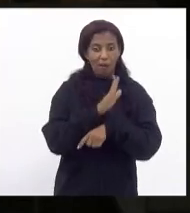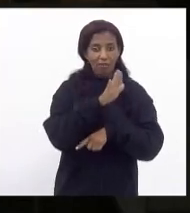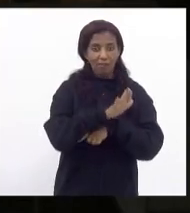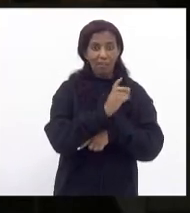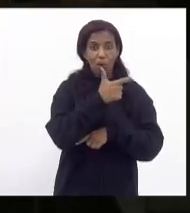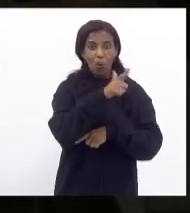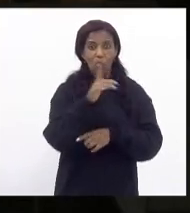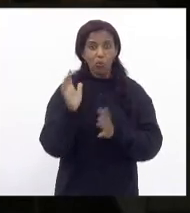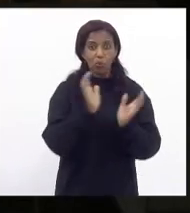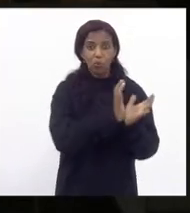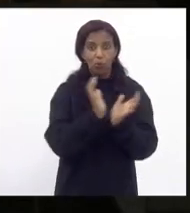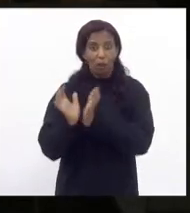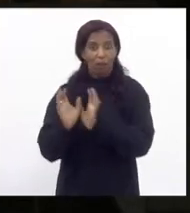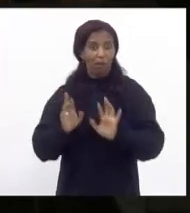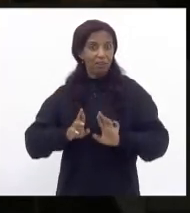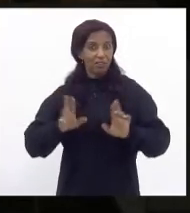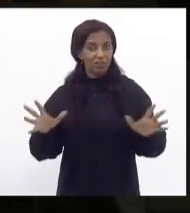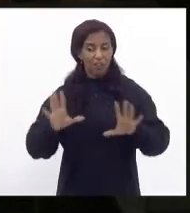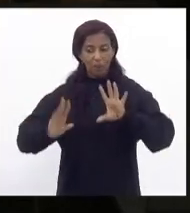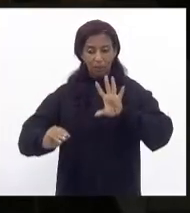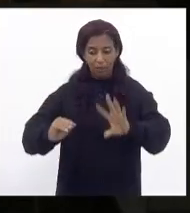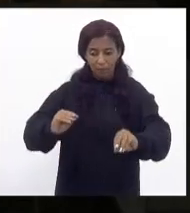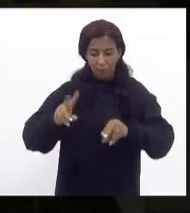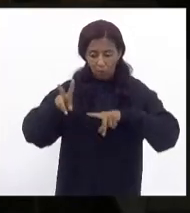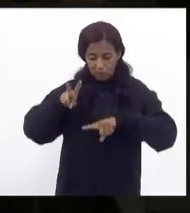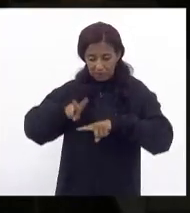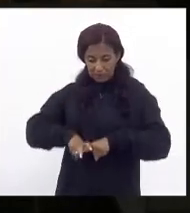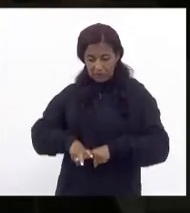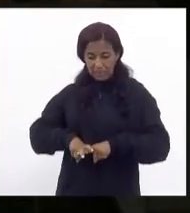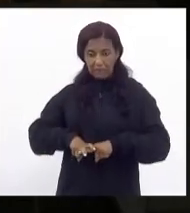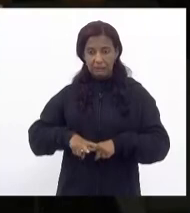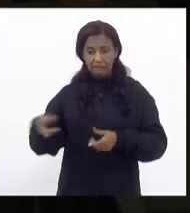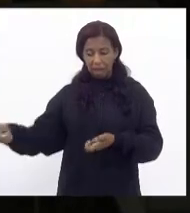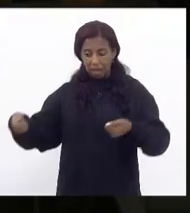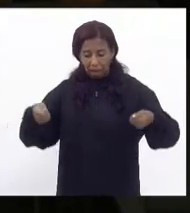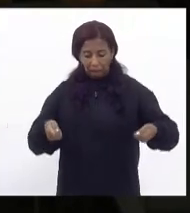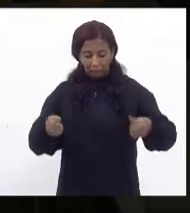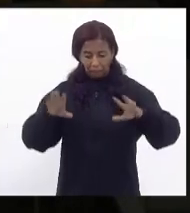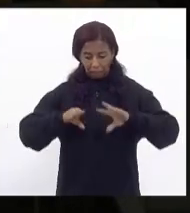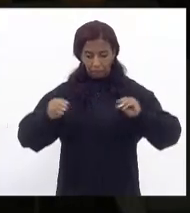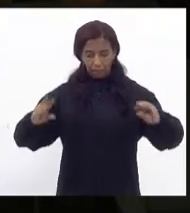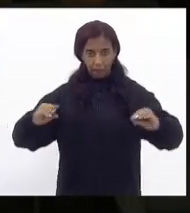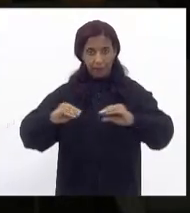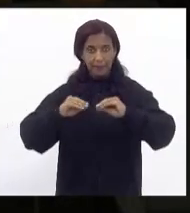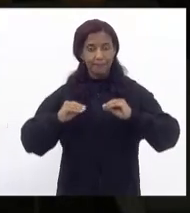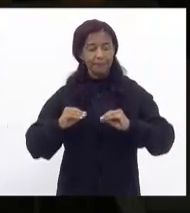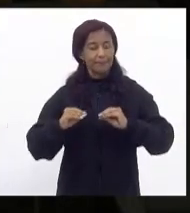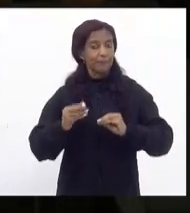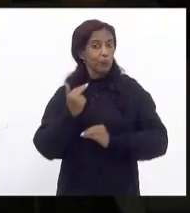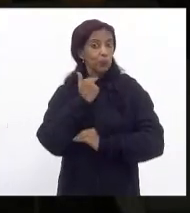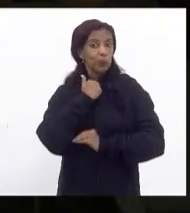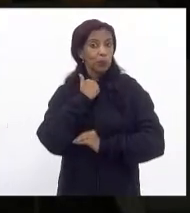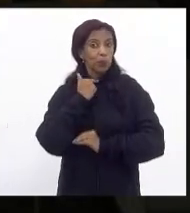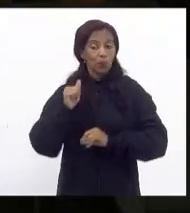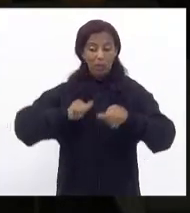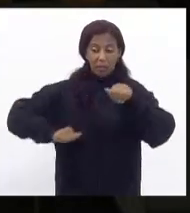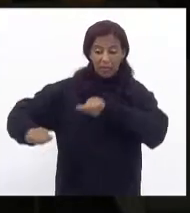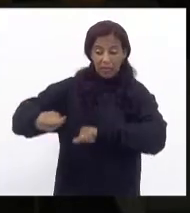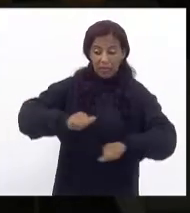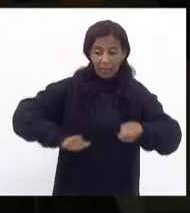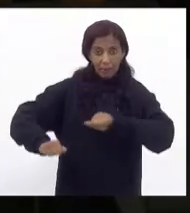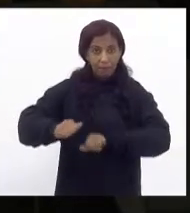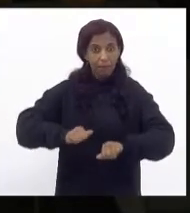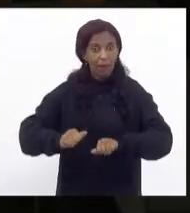outras pessoas estarão ali colocando a mão sentando ou tendo contato físico com suportes que podem conter